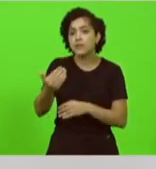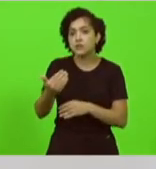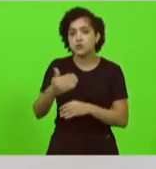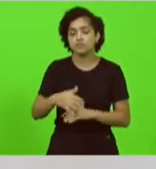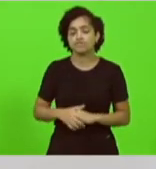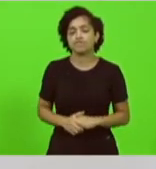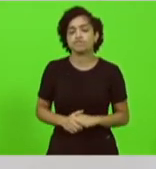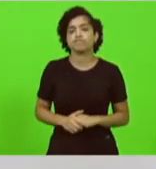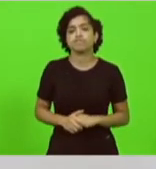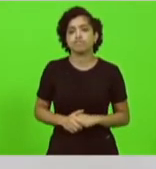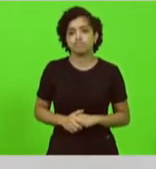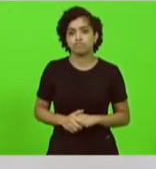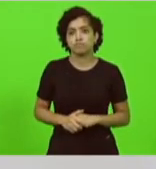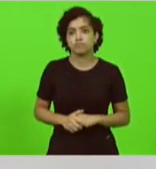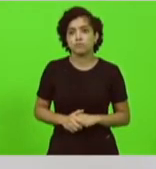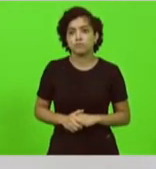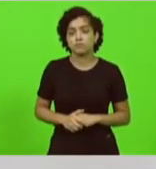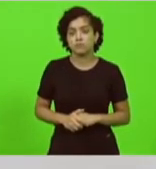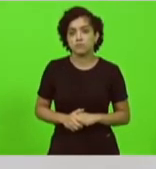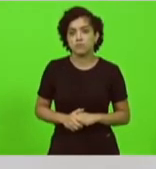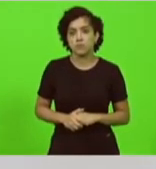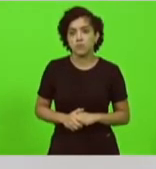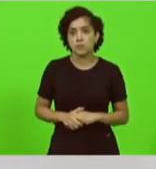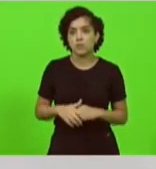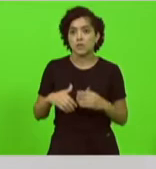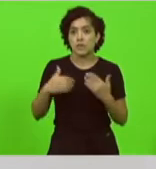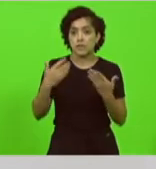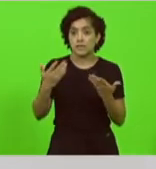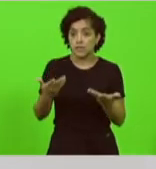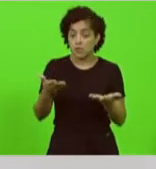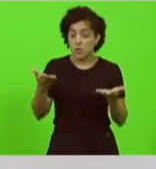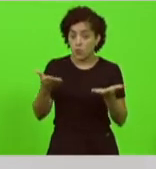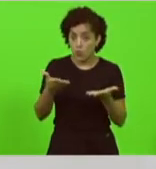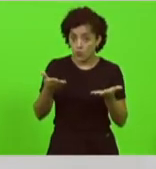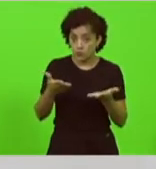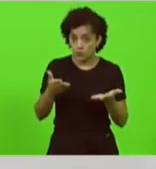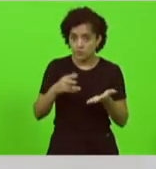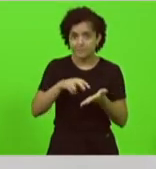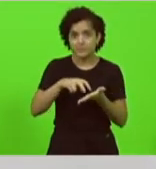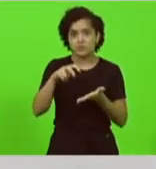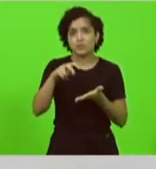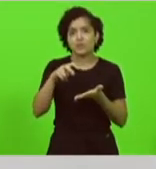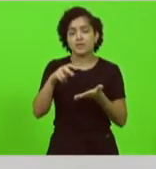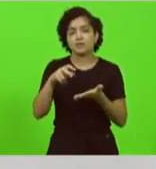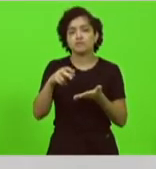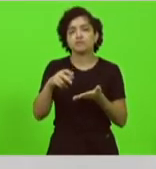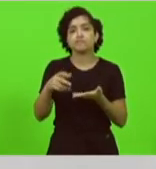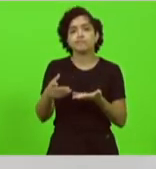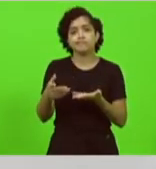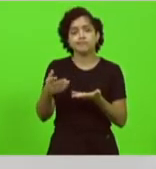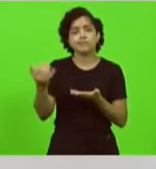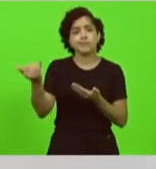fazer alguma coisa eis que hoje de manhã fico sabendo que